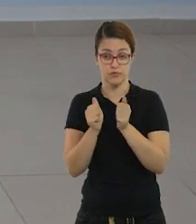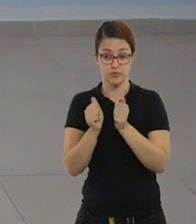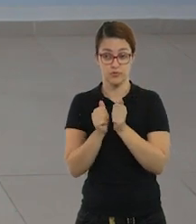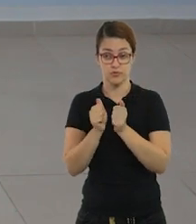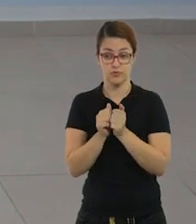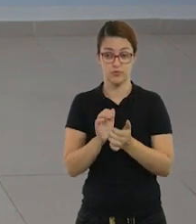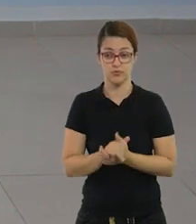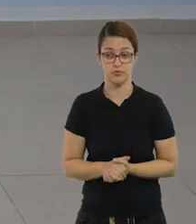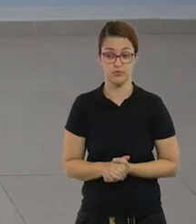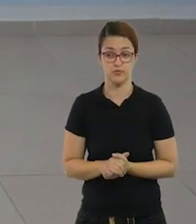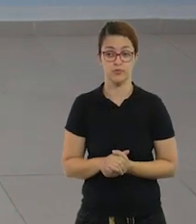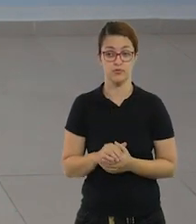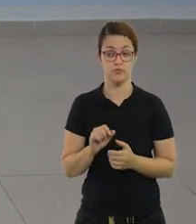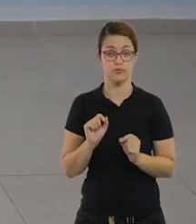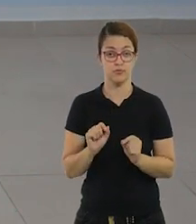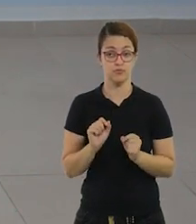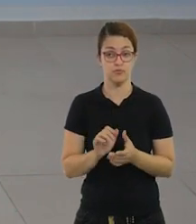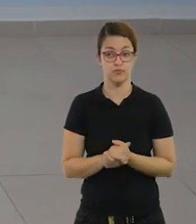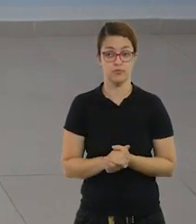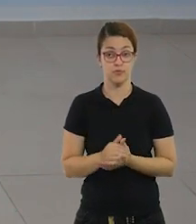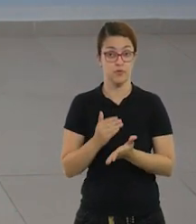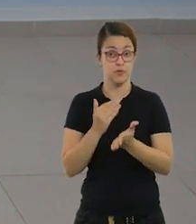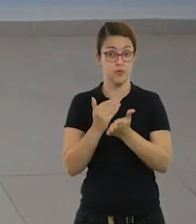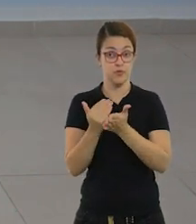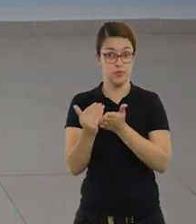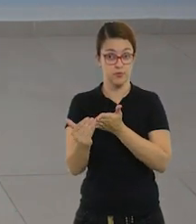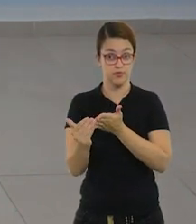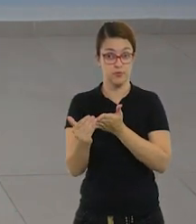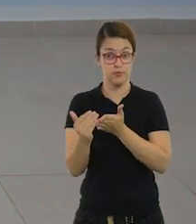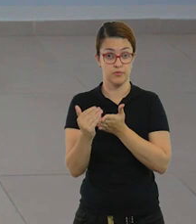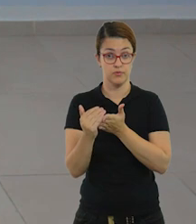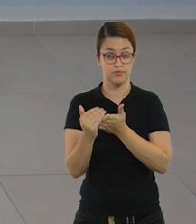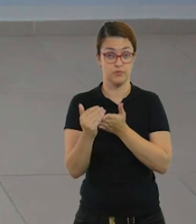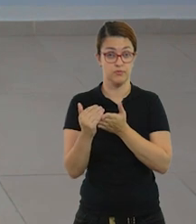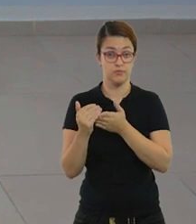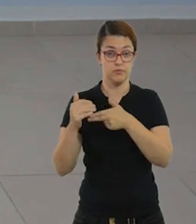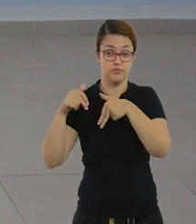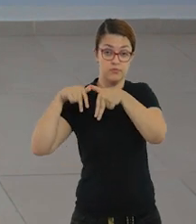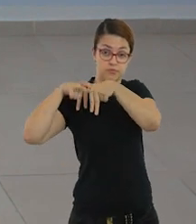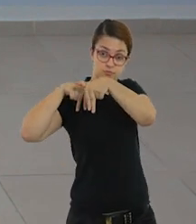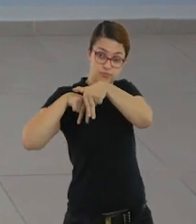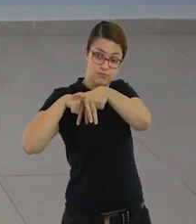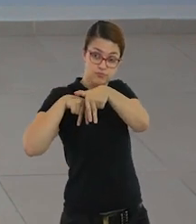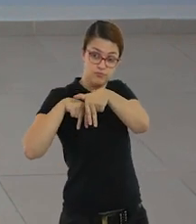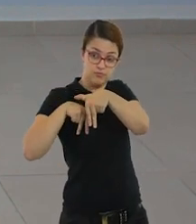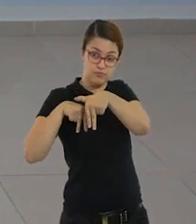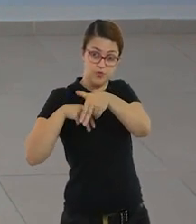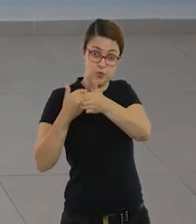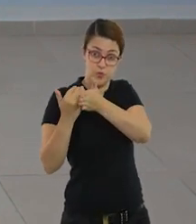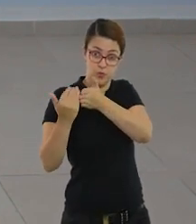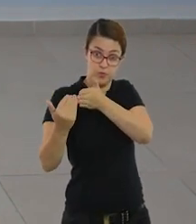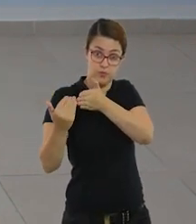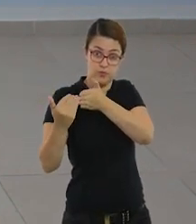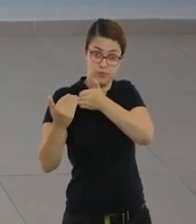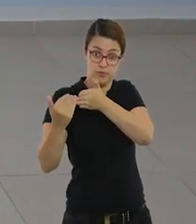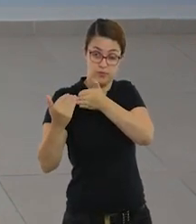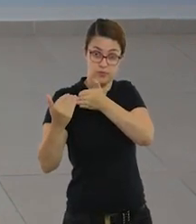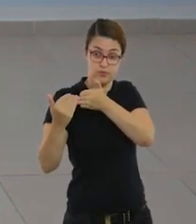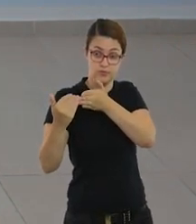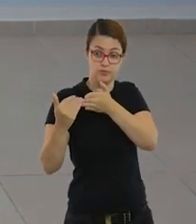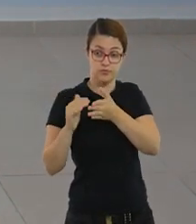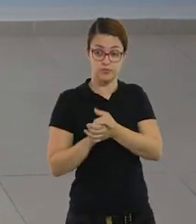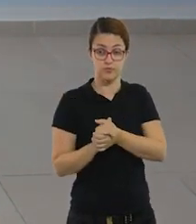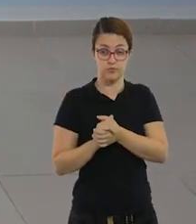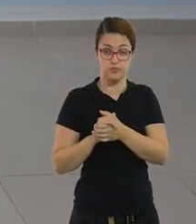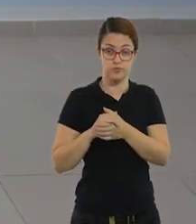para poder fazer com você, tá bom? Então essa pessoa, ela vai começar atrás de você. Então eu vou fazer a sequência